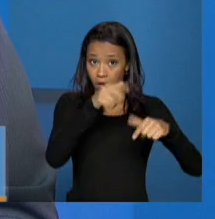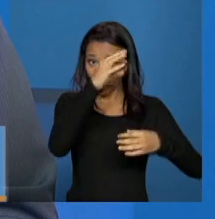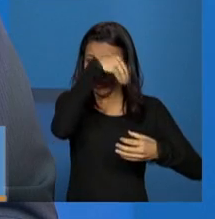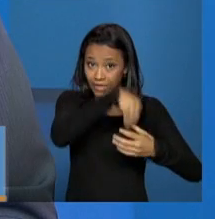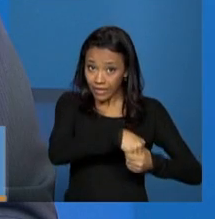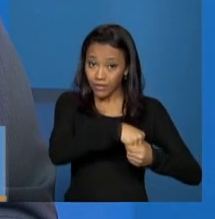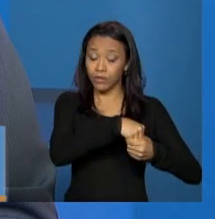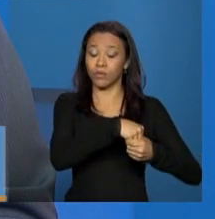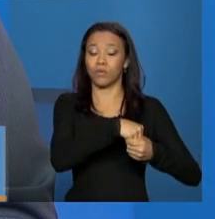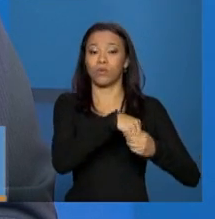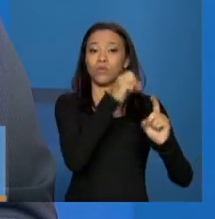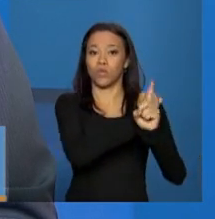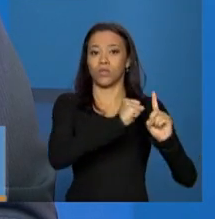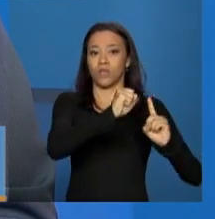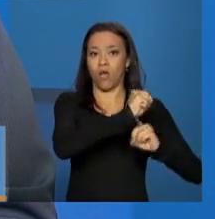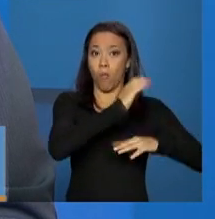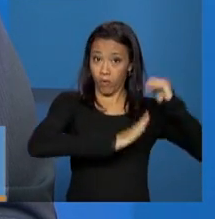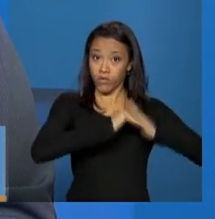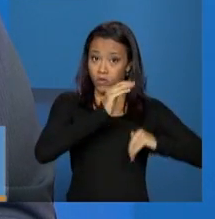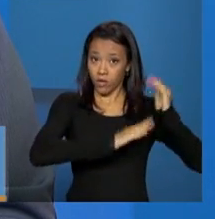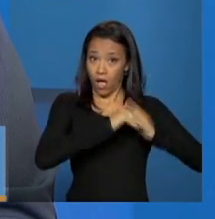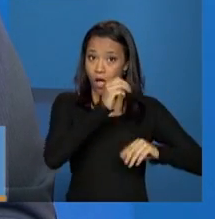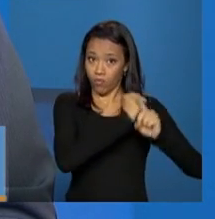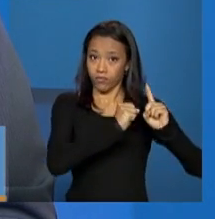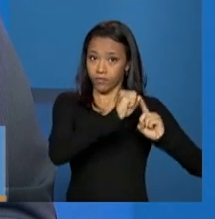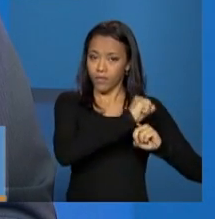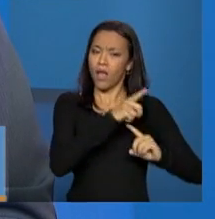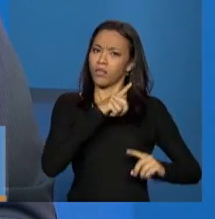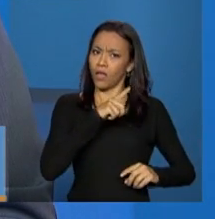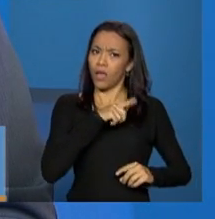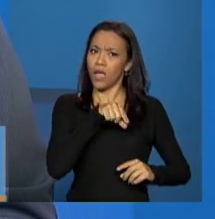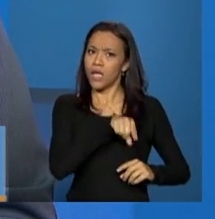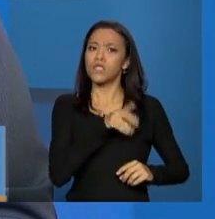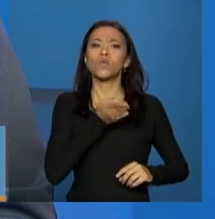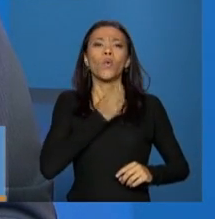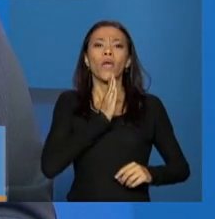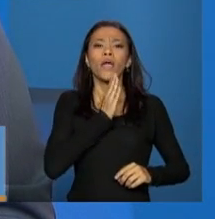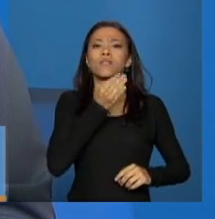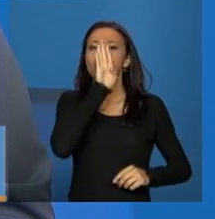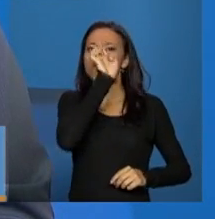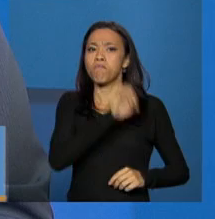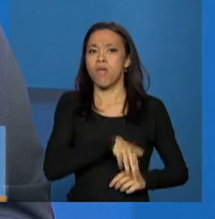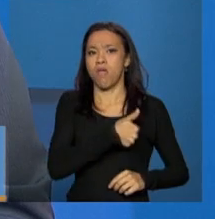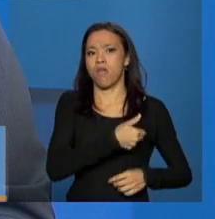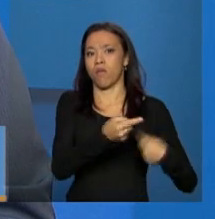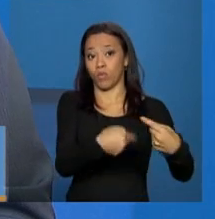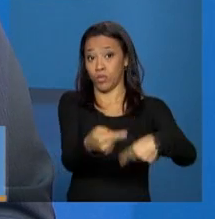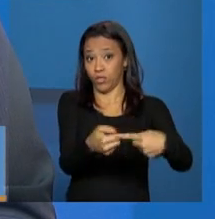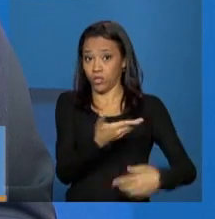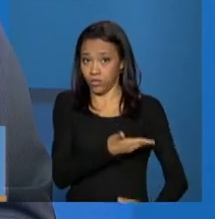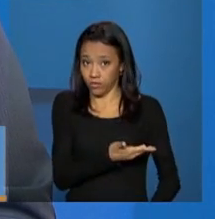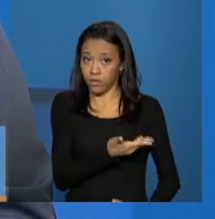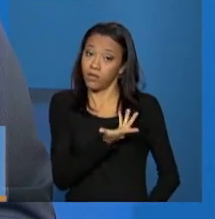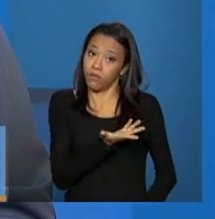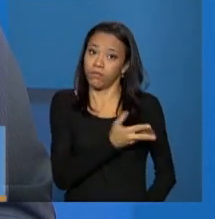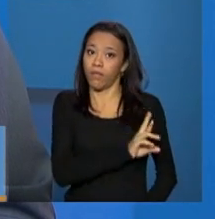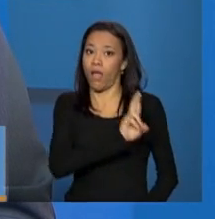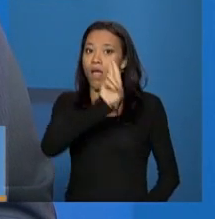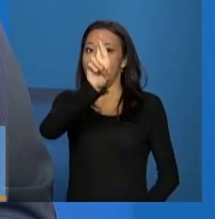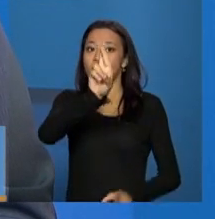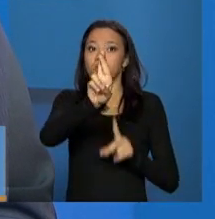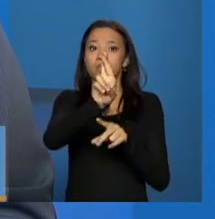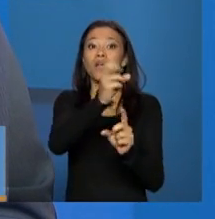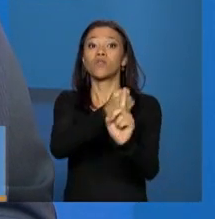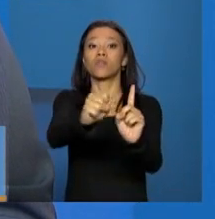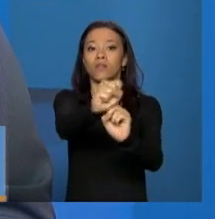são os operadores de direitos na implementação dessa política. Então, ele representa a sociedade